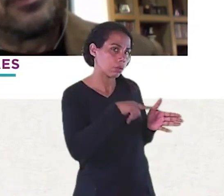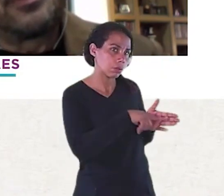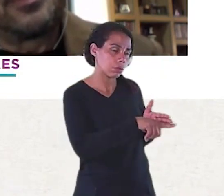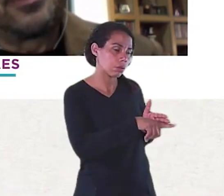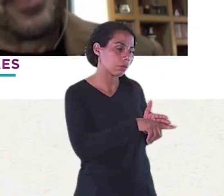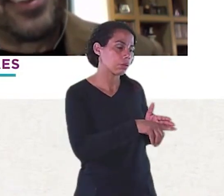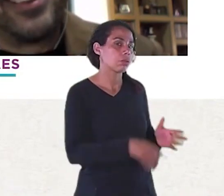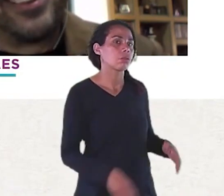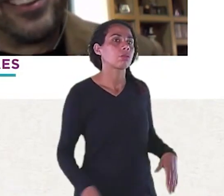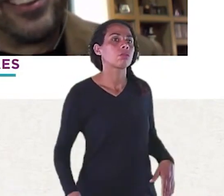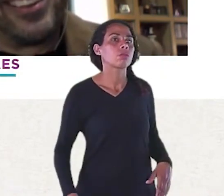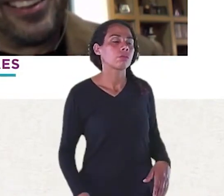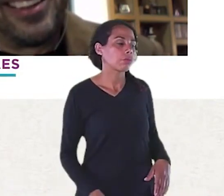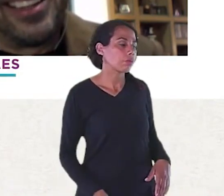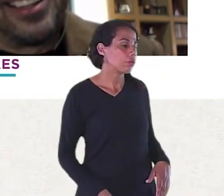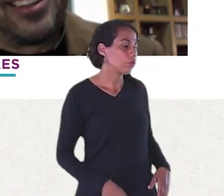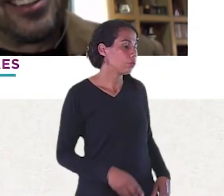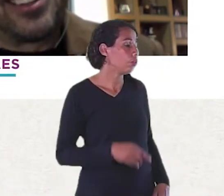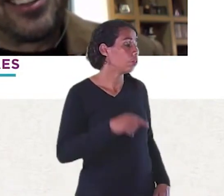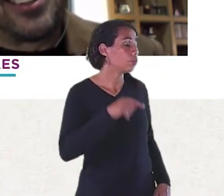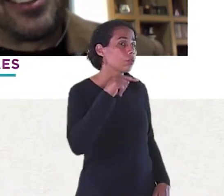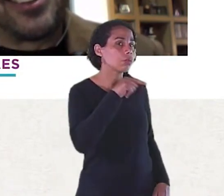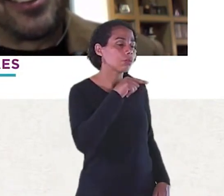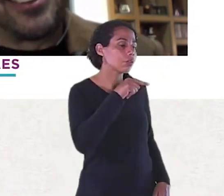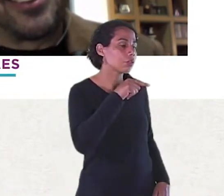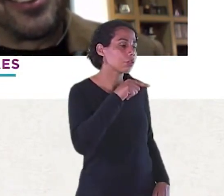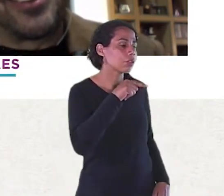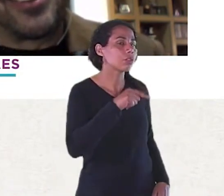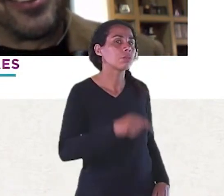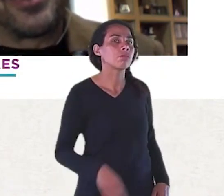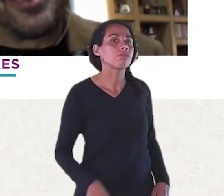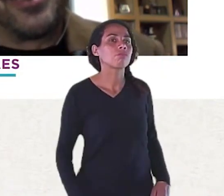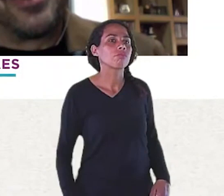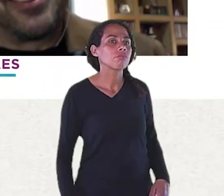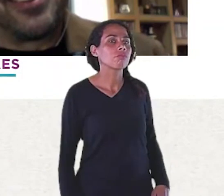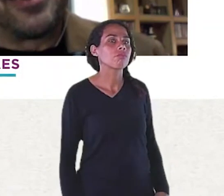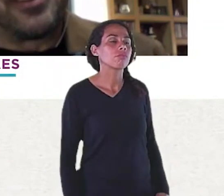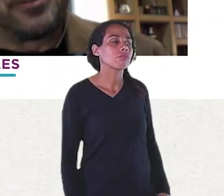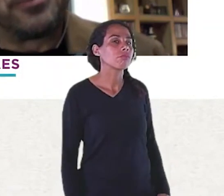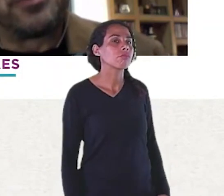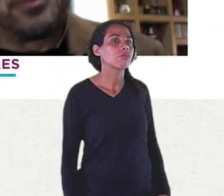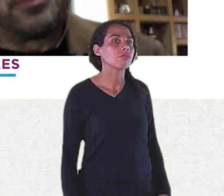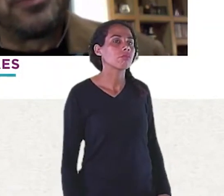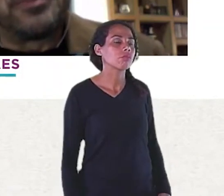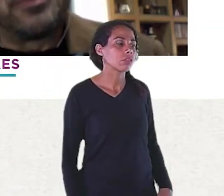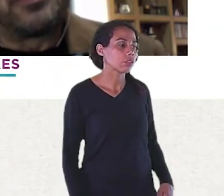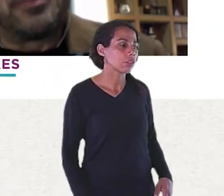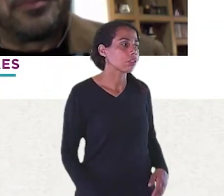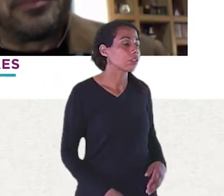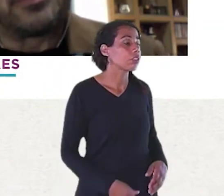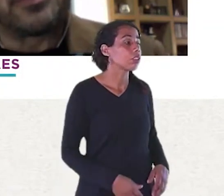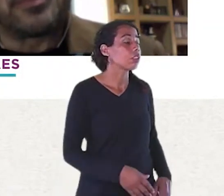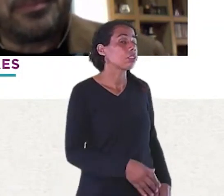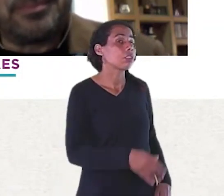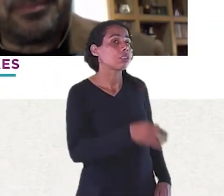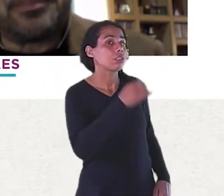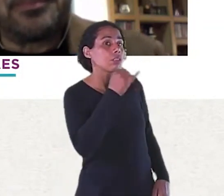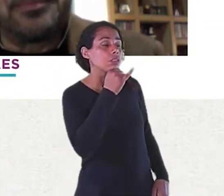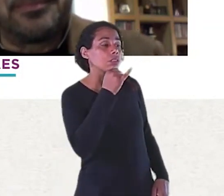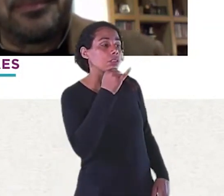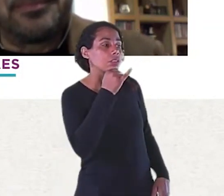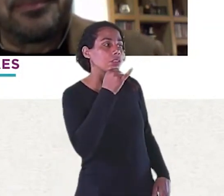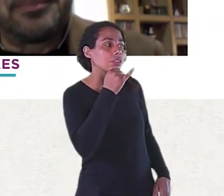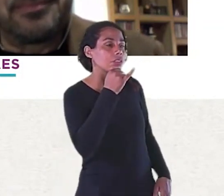Eu nunca ia imaginar Que você Conseguiria separar Uma parte do seu cérebro Para cuidar Das coisas